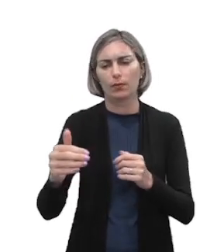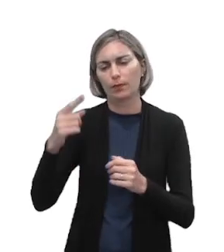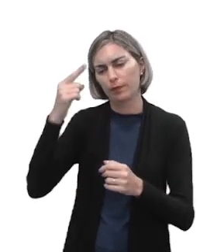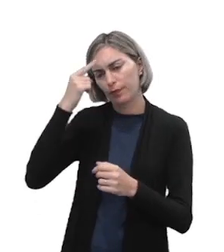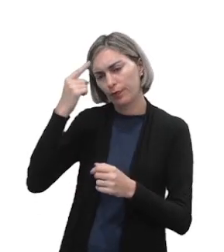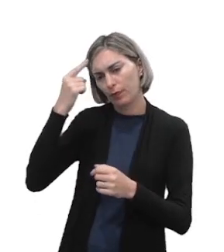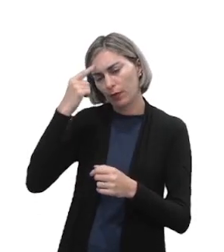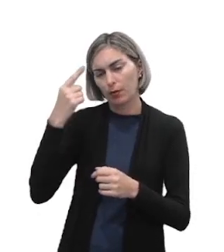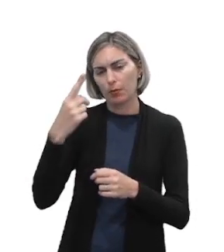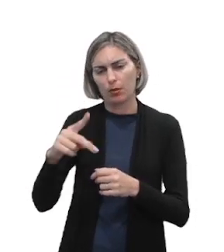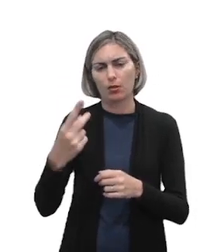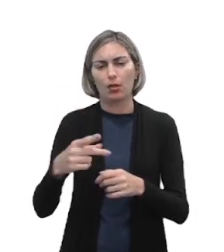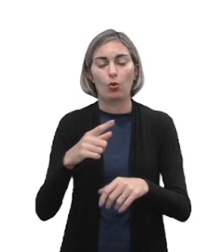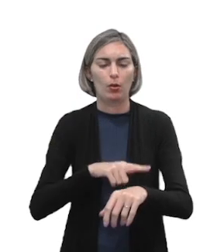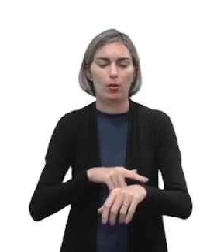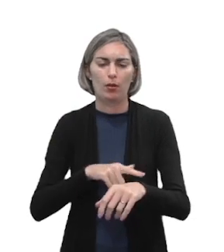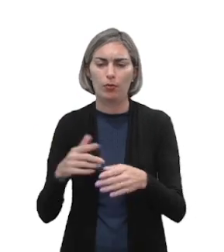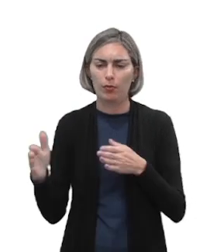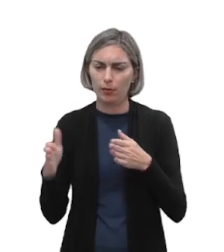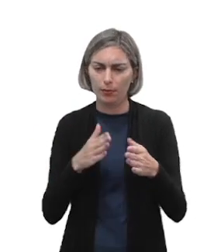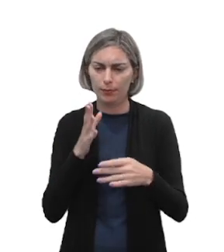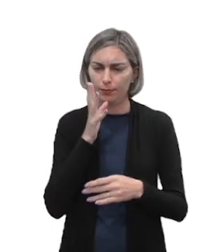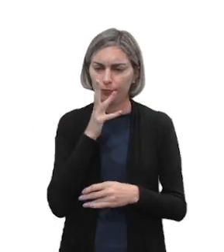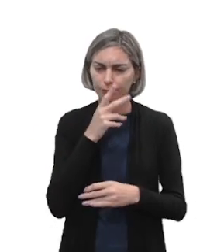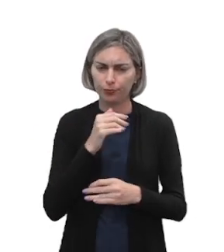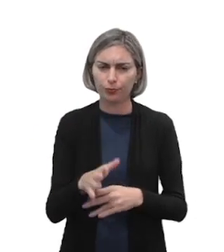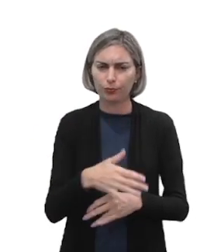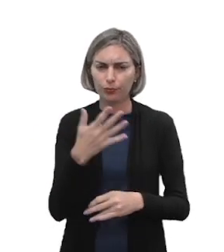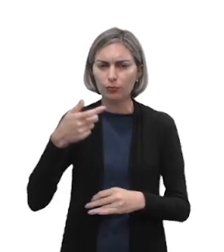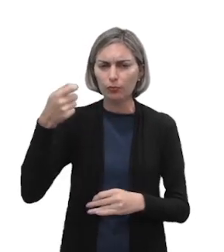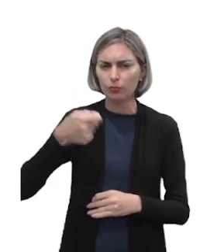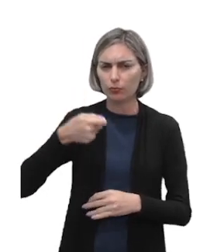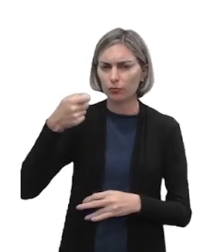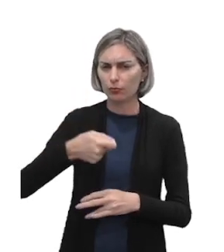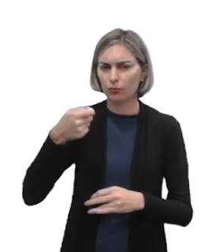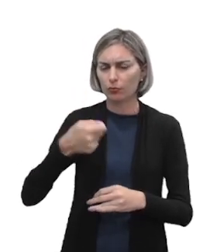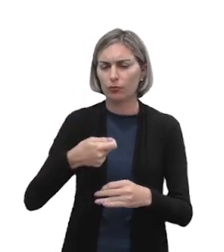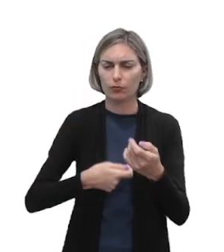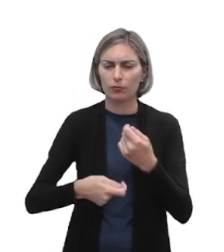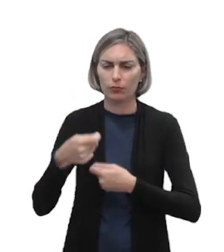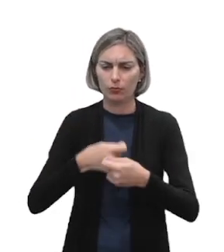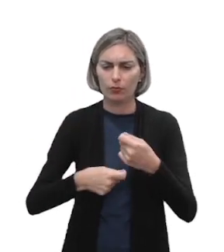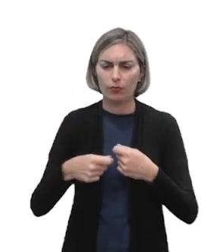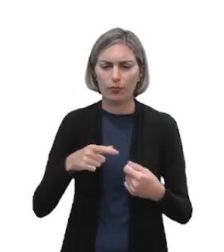pensar sobre ele, quanto tempo ele vai durar, quais exigências do mercado ele vai ter,